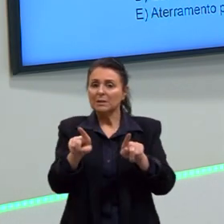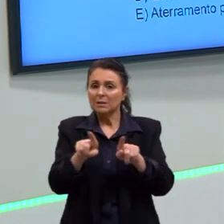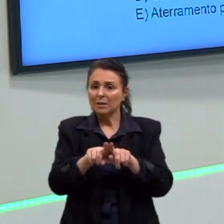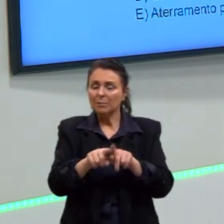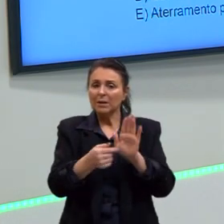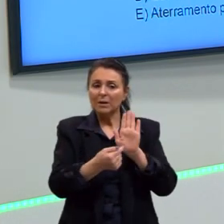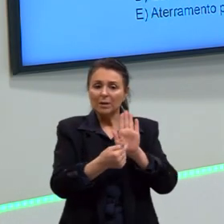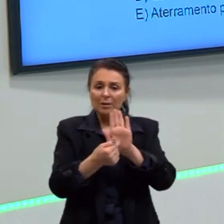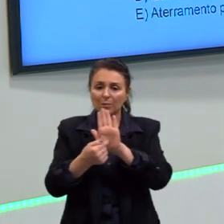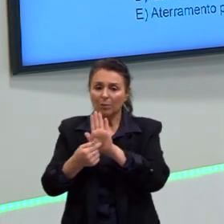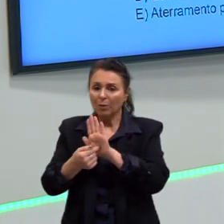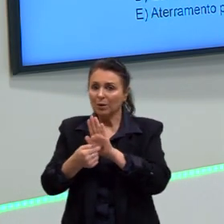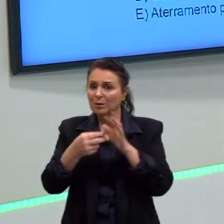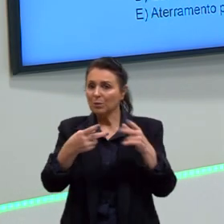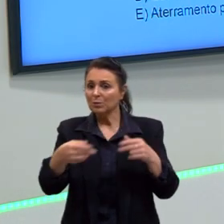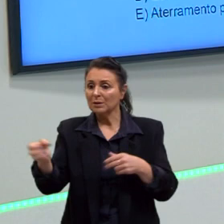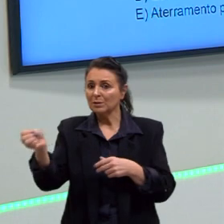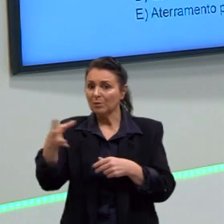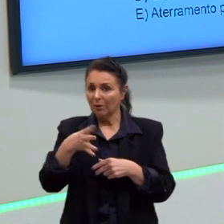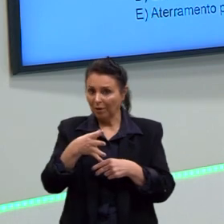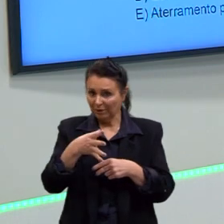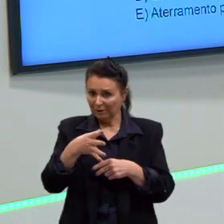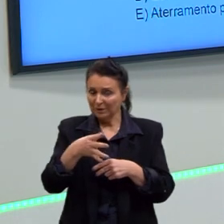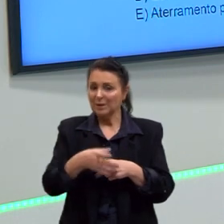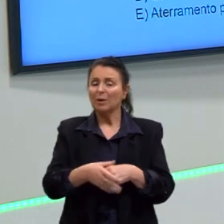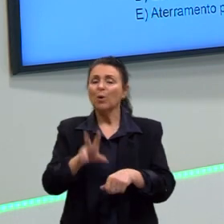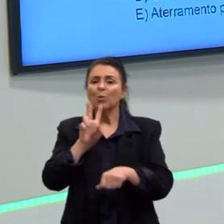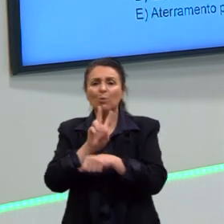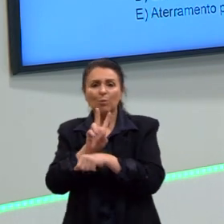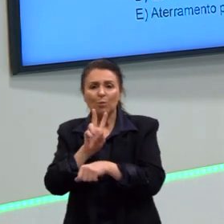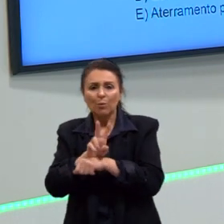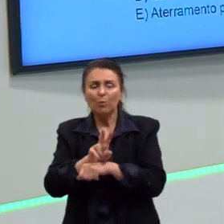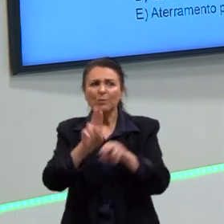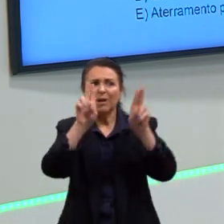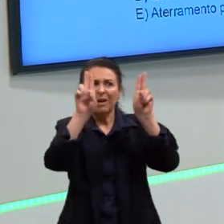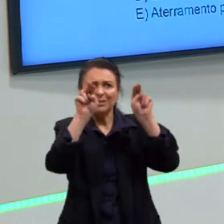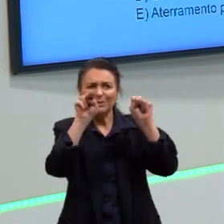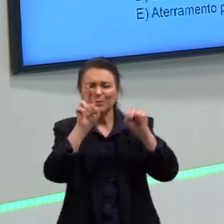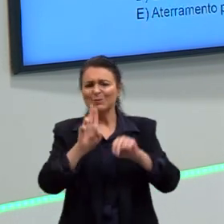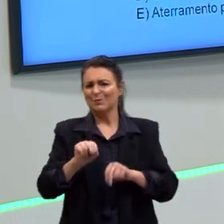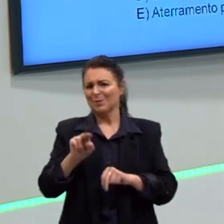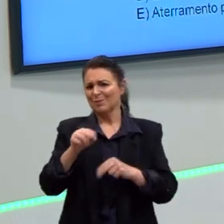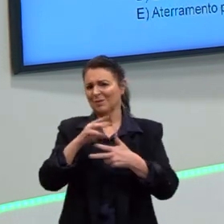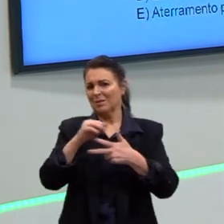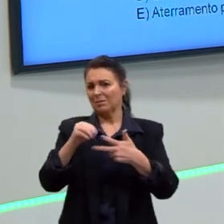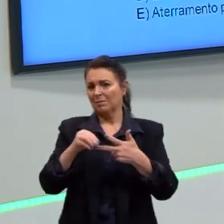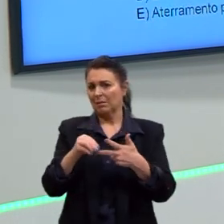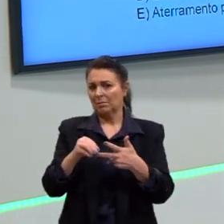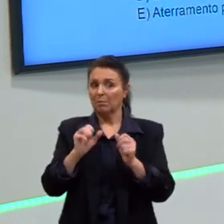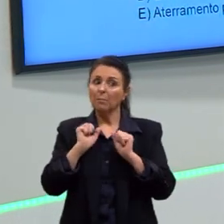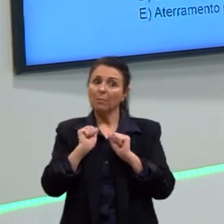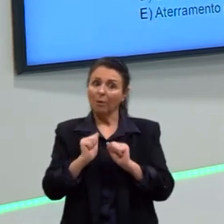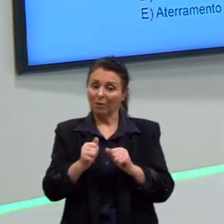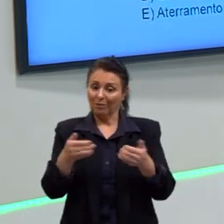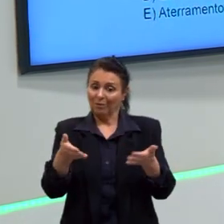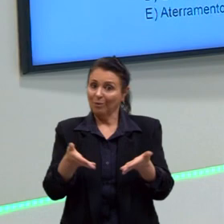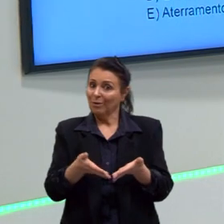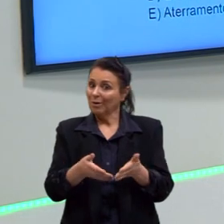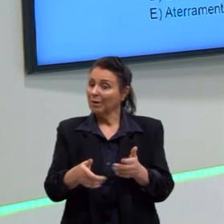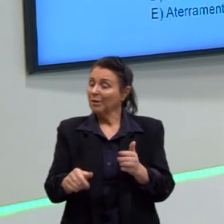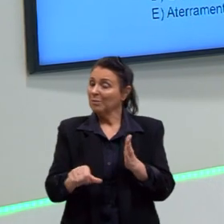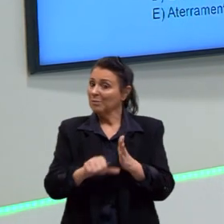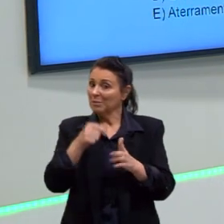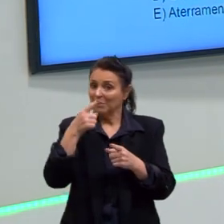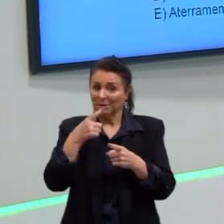trazer coisas novas. Então, a gente tem que tomar cuidado. tal assunto não caiu no Enem ainda, pode cair pela primeira vez,